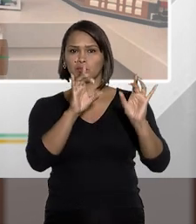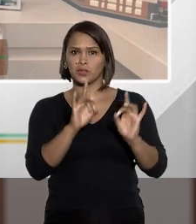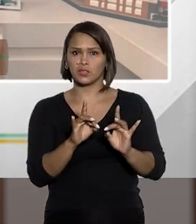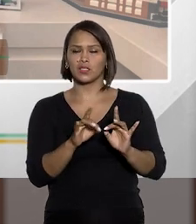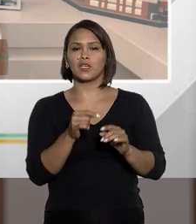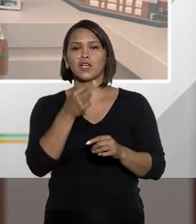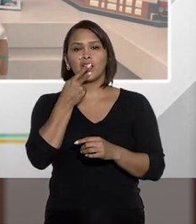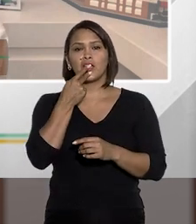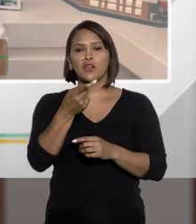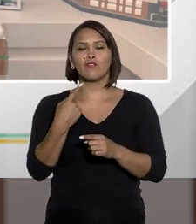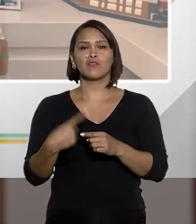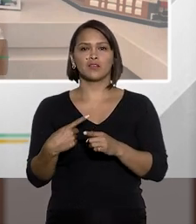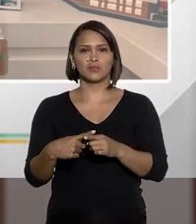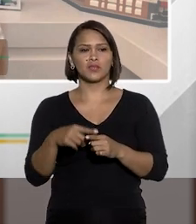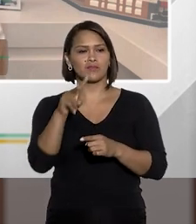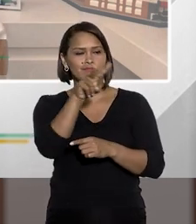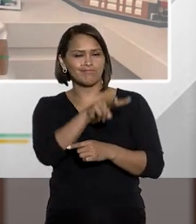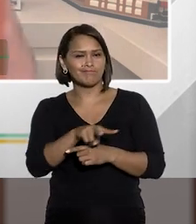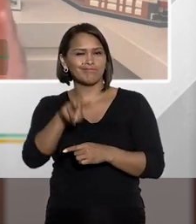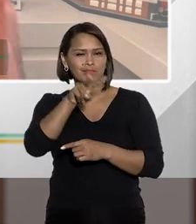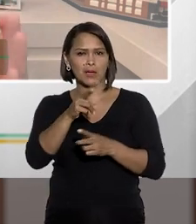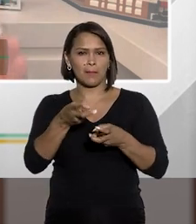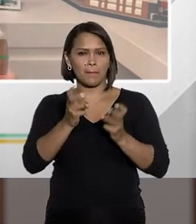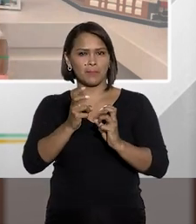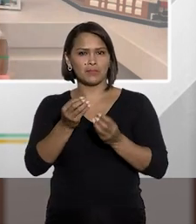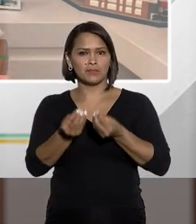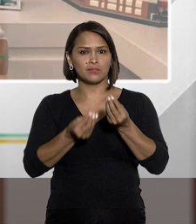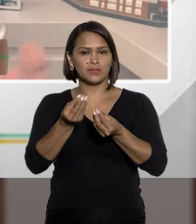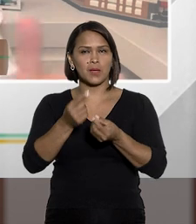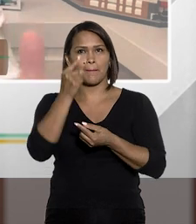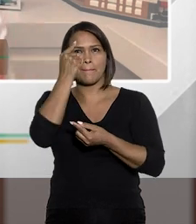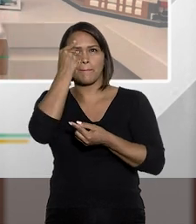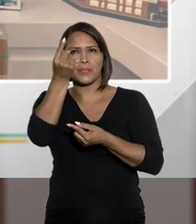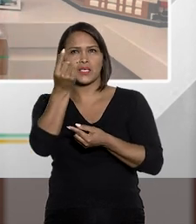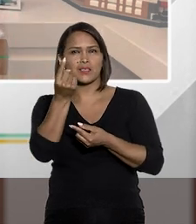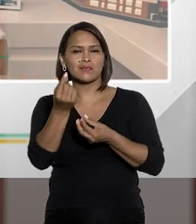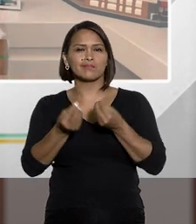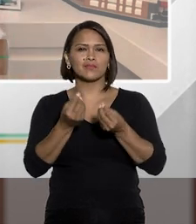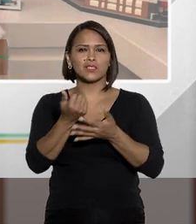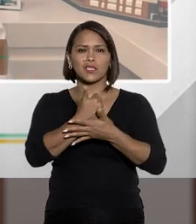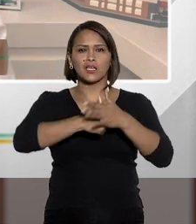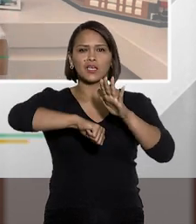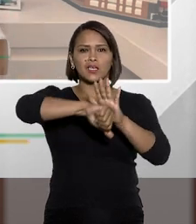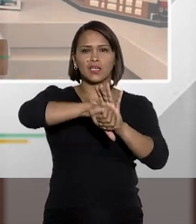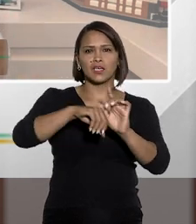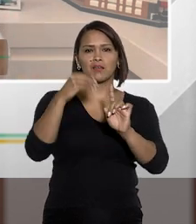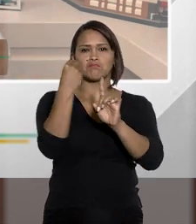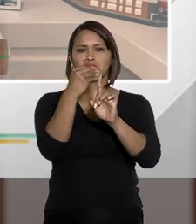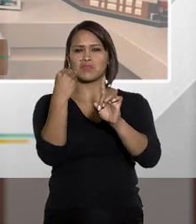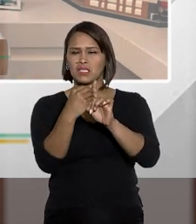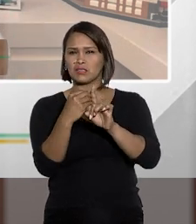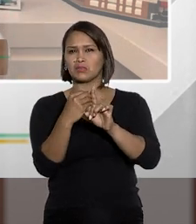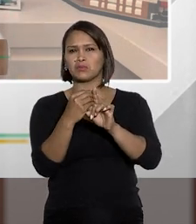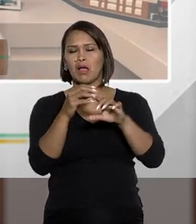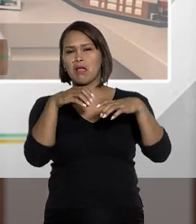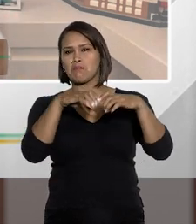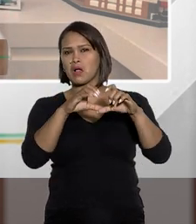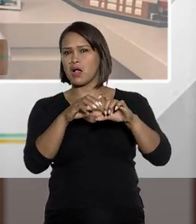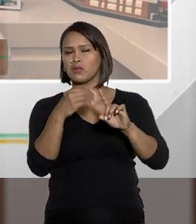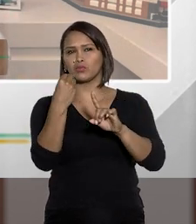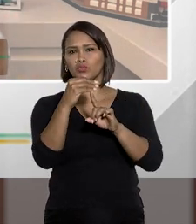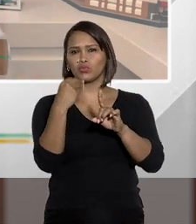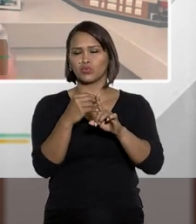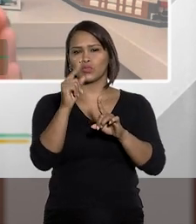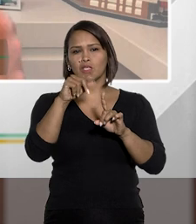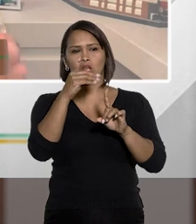dólar específico. E eu falo isso, Fátima, até para você visualizar, pense em casos de crimes sexuais. Isso aí é muito